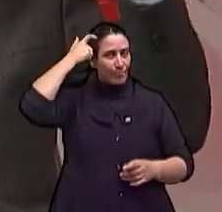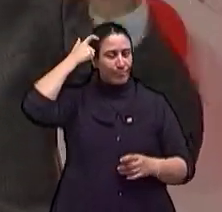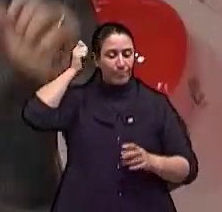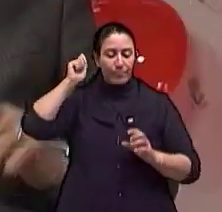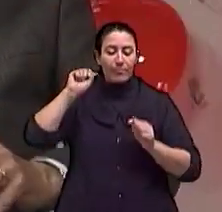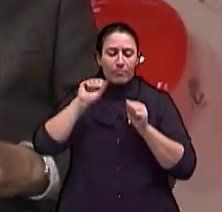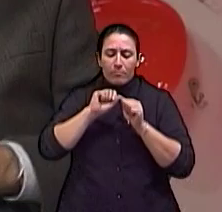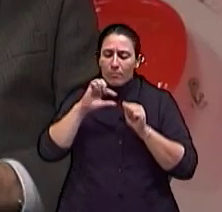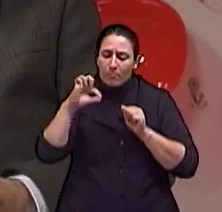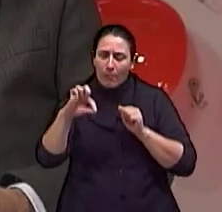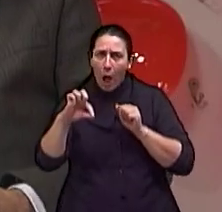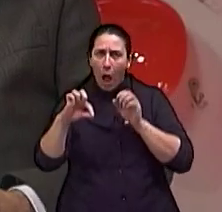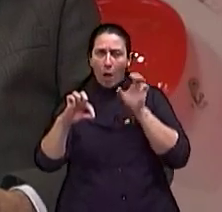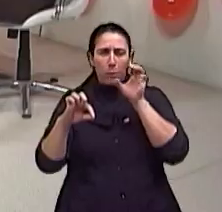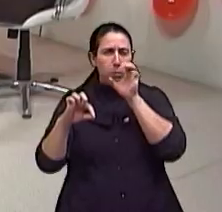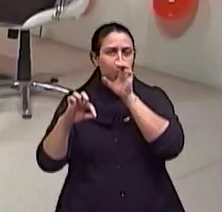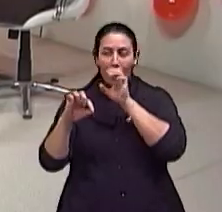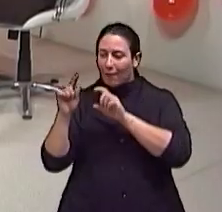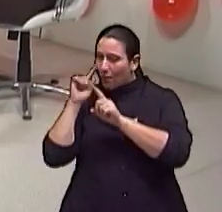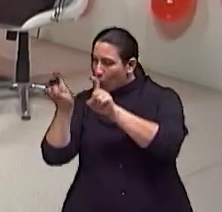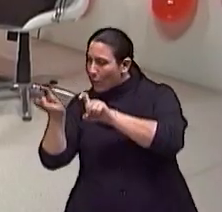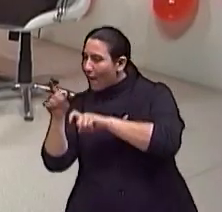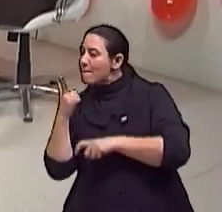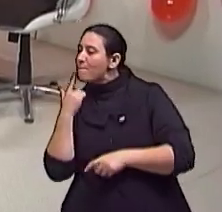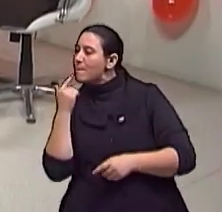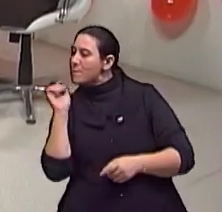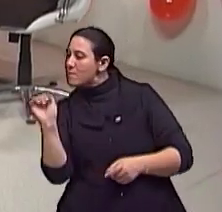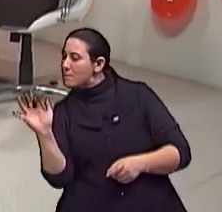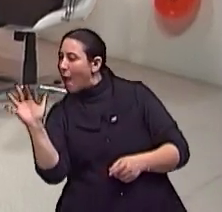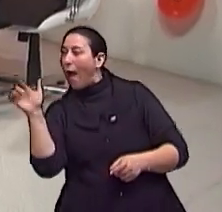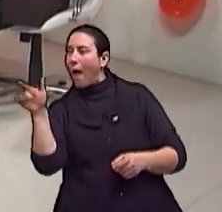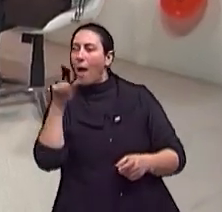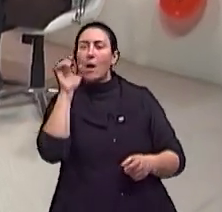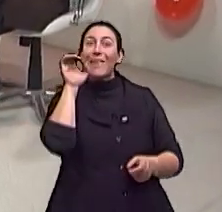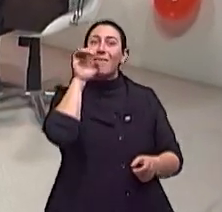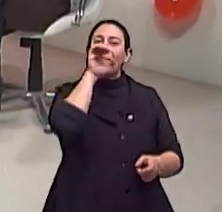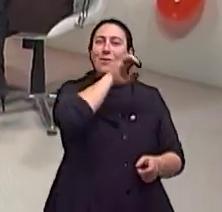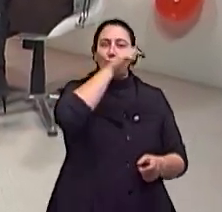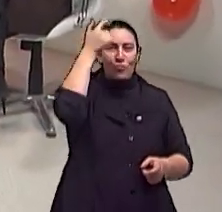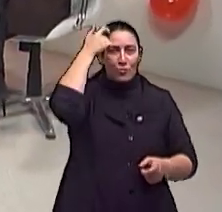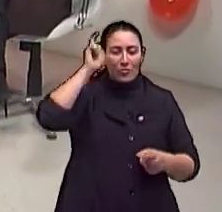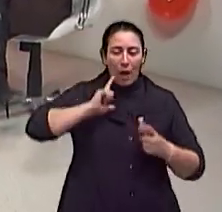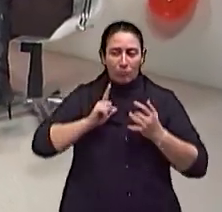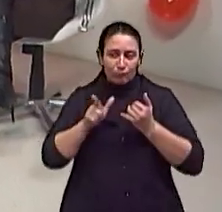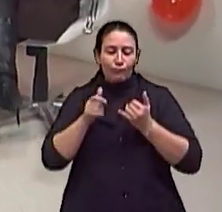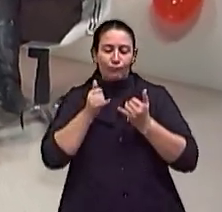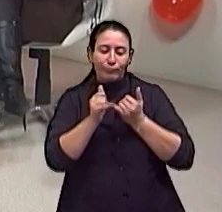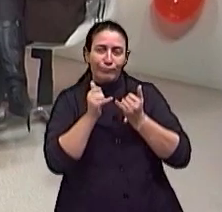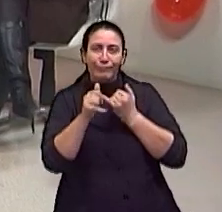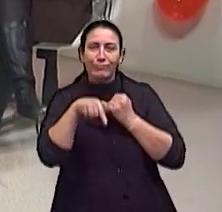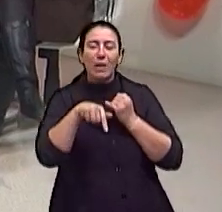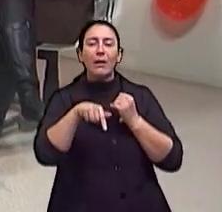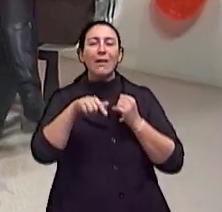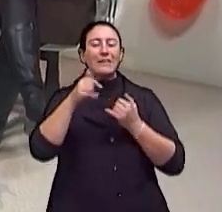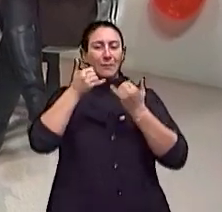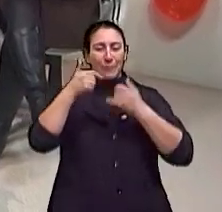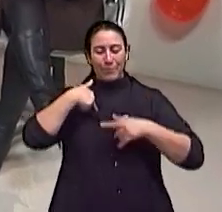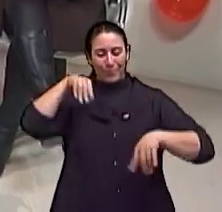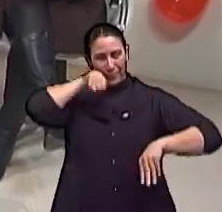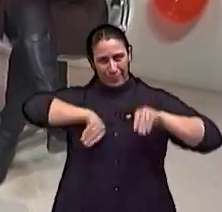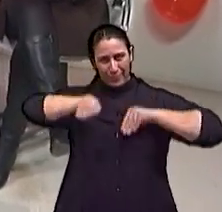quente no exame. Ah, ok. Eu já vi isso, eu já vi. No paciente deprimido, o núcleo, existe um núcleo que quando o paciente está deprimido, ele está